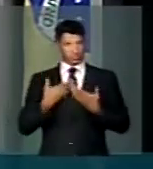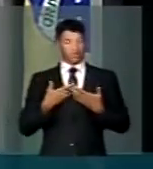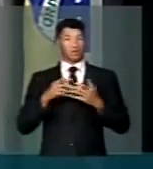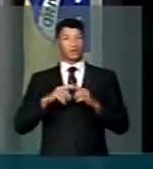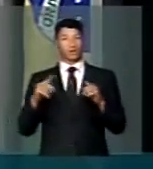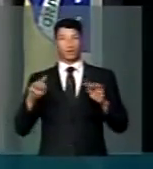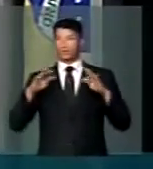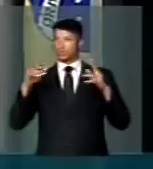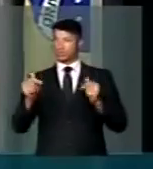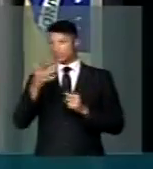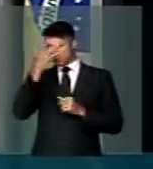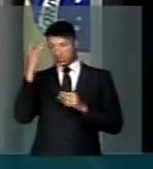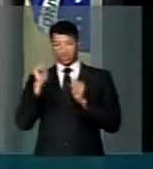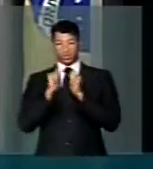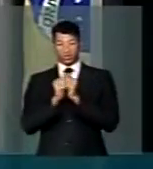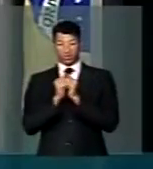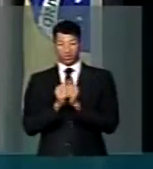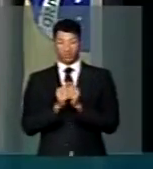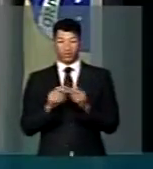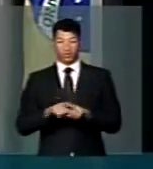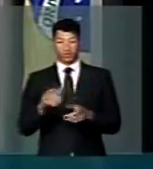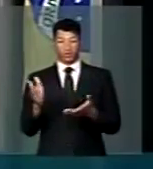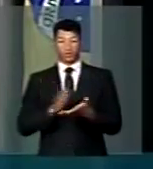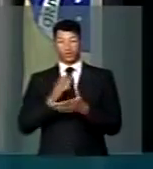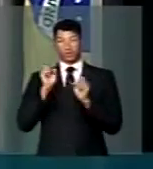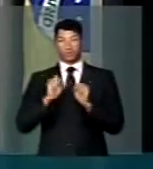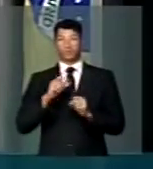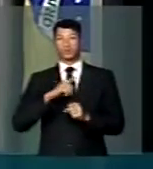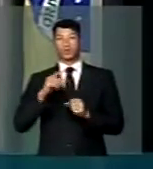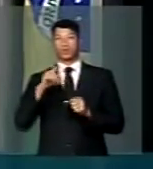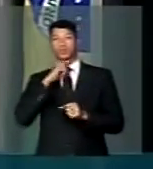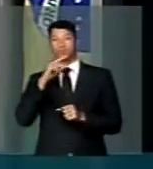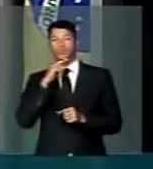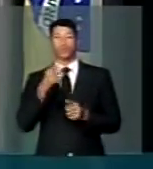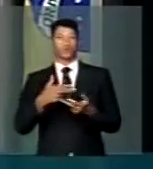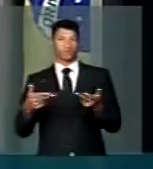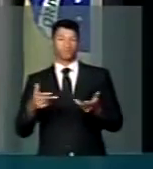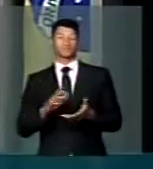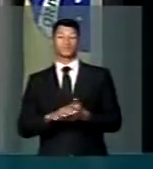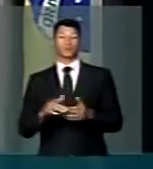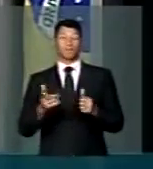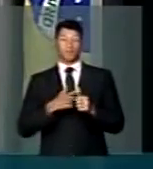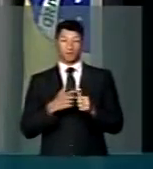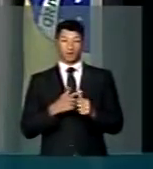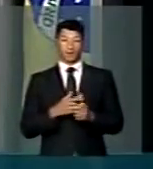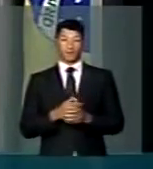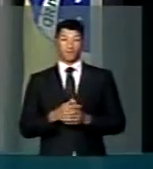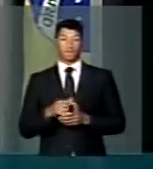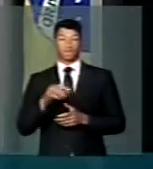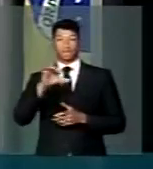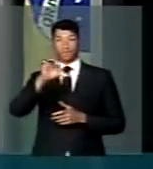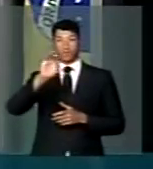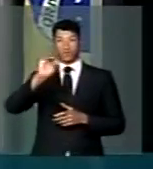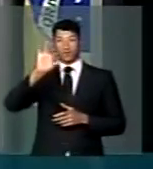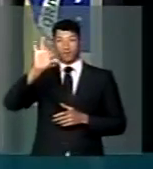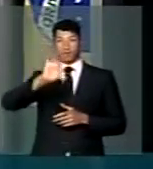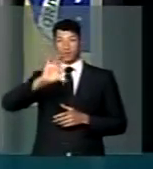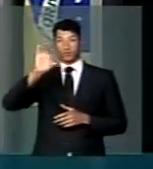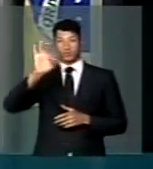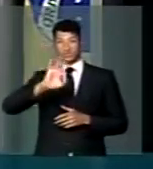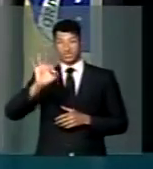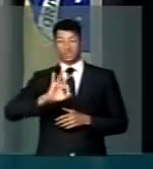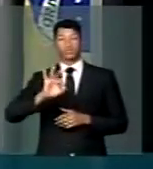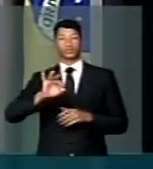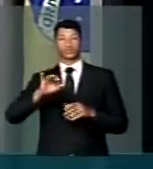Mas para todos que nos acompanham e para alguns que possam ter alguma dúvida sobre isso, primeiro, 90%